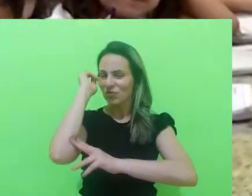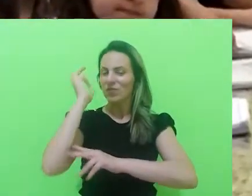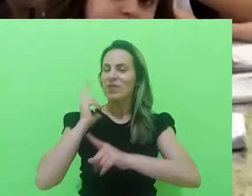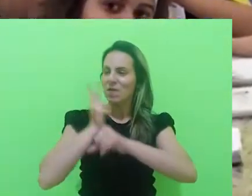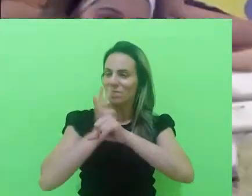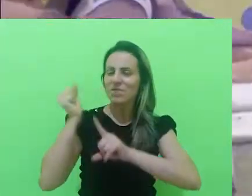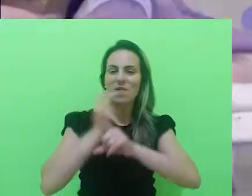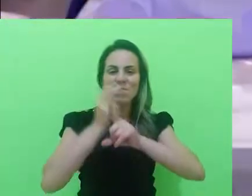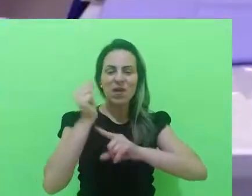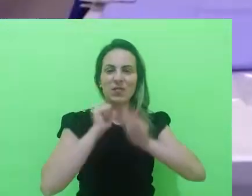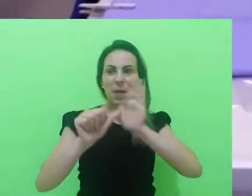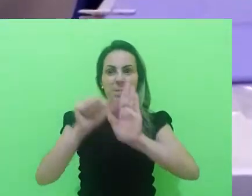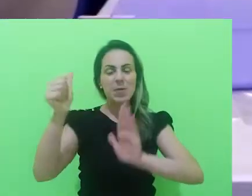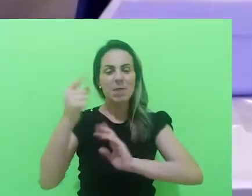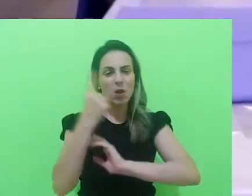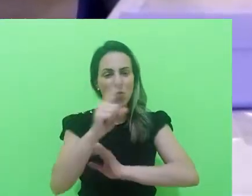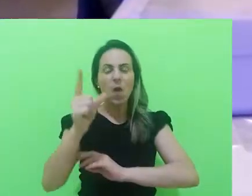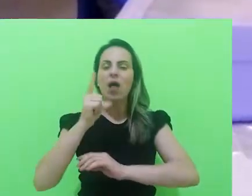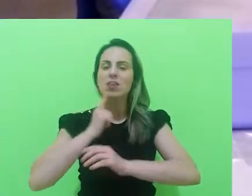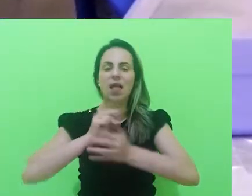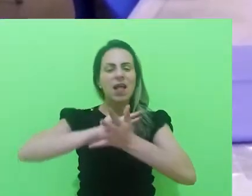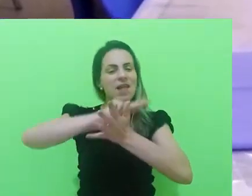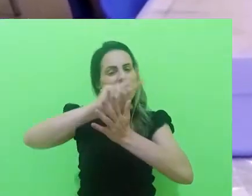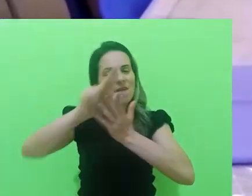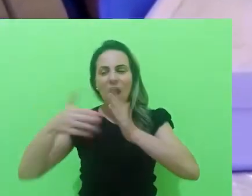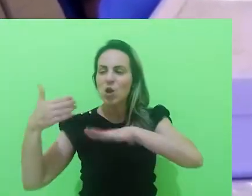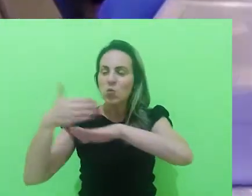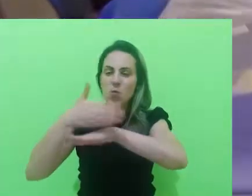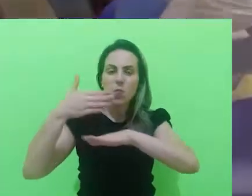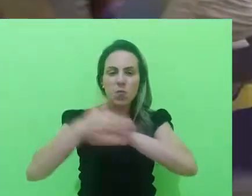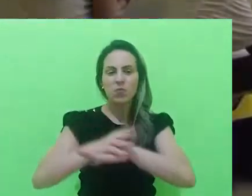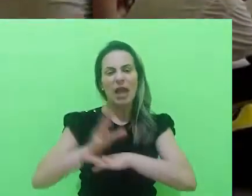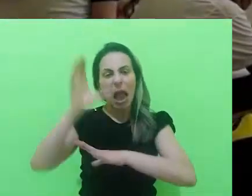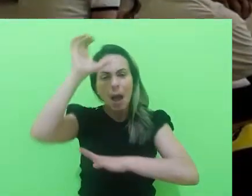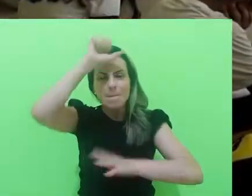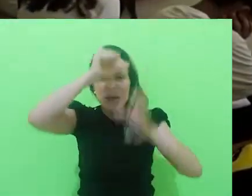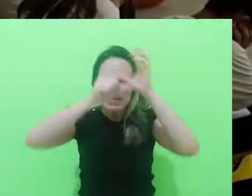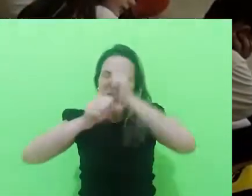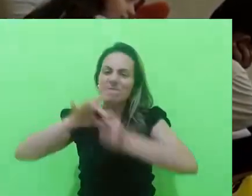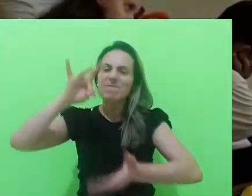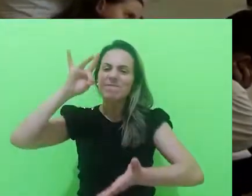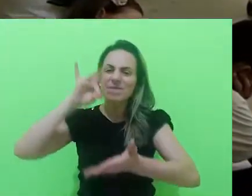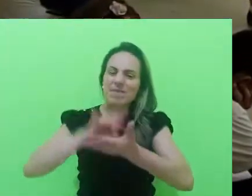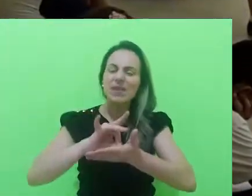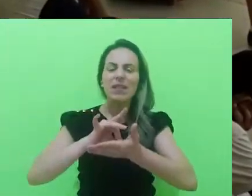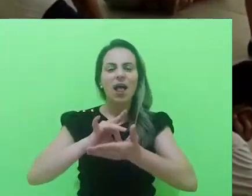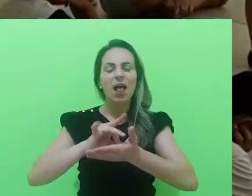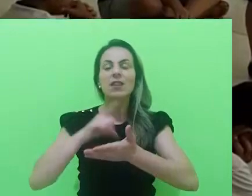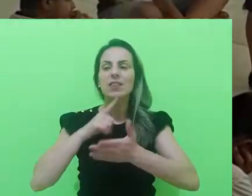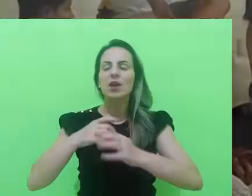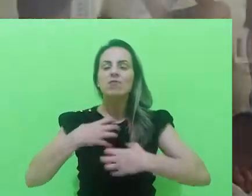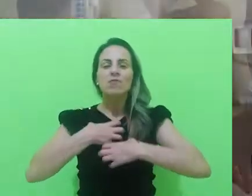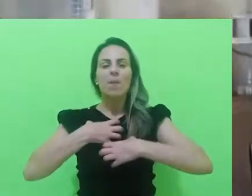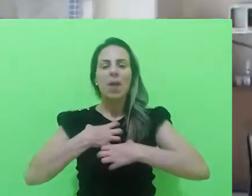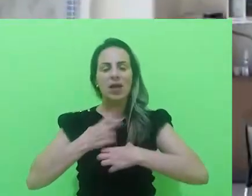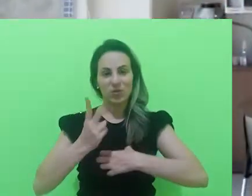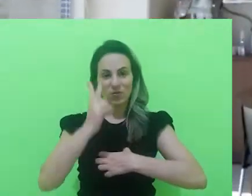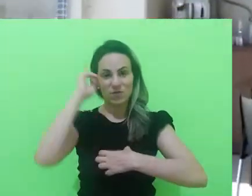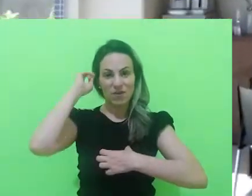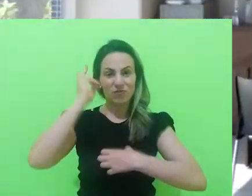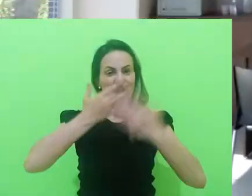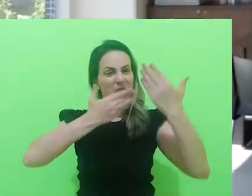ensino médio têm acesso a diversos recursos que permitem um aprendizado sólido e deixará os alunos seguros para